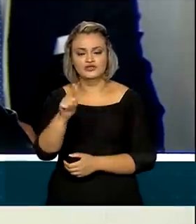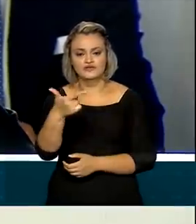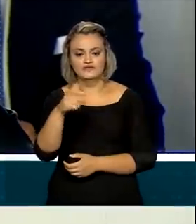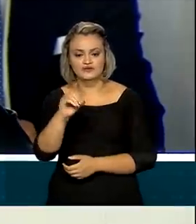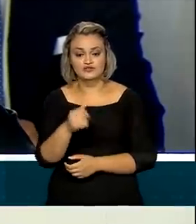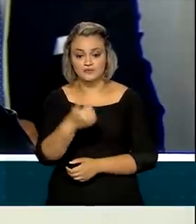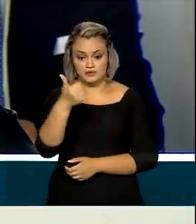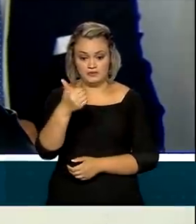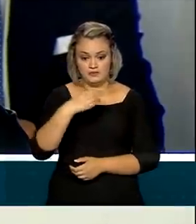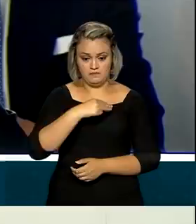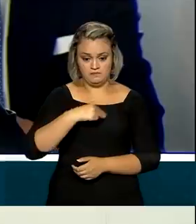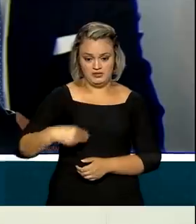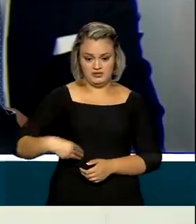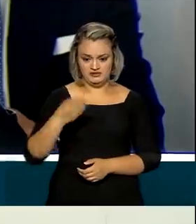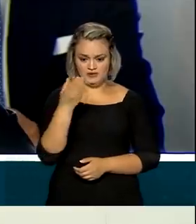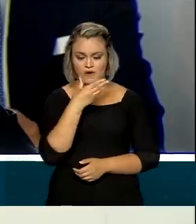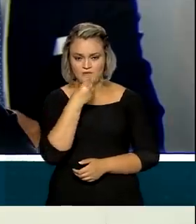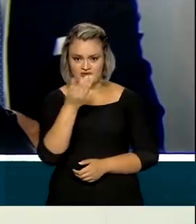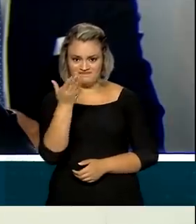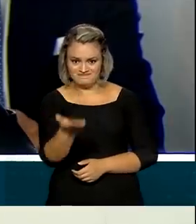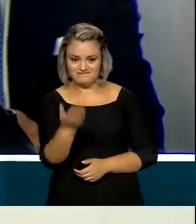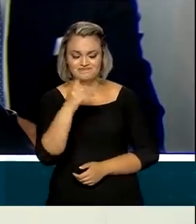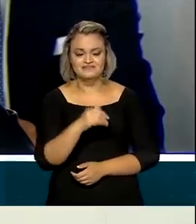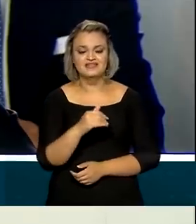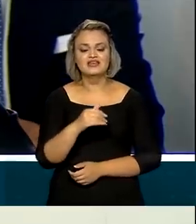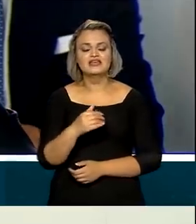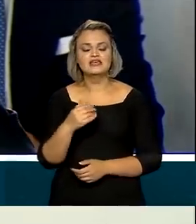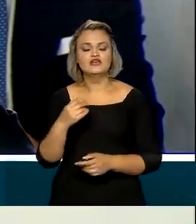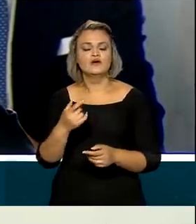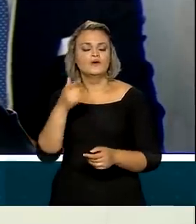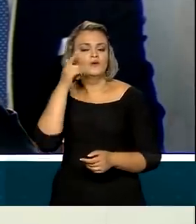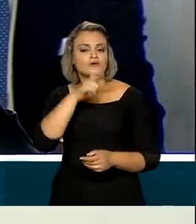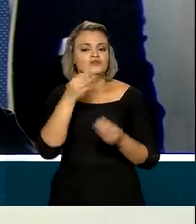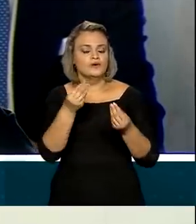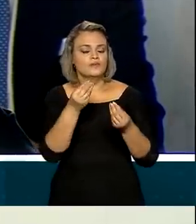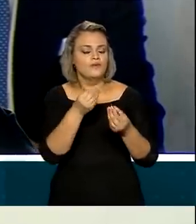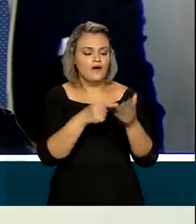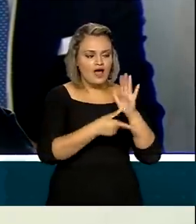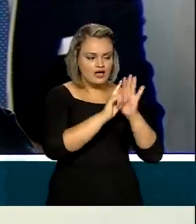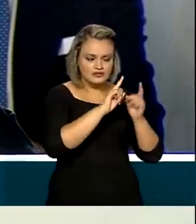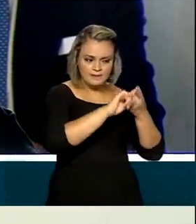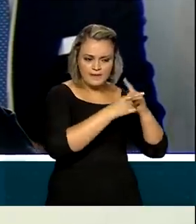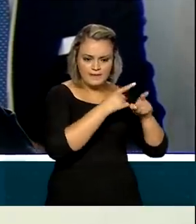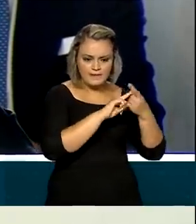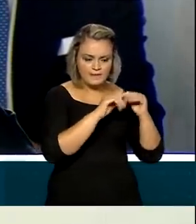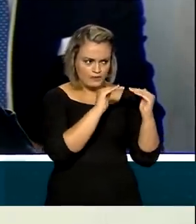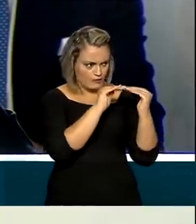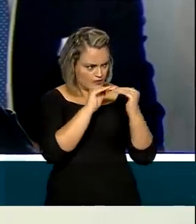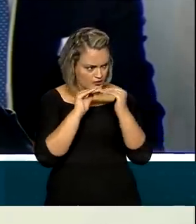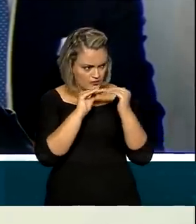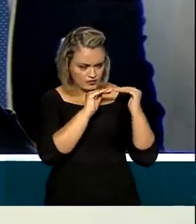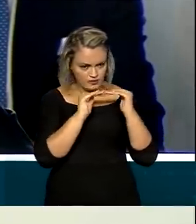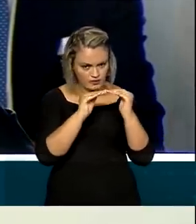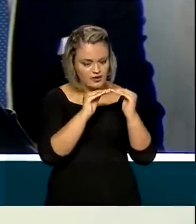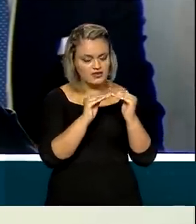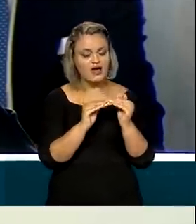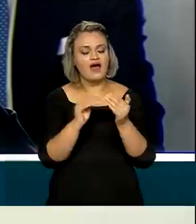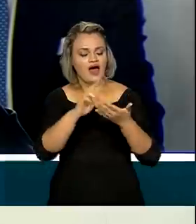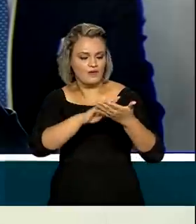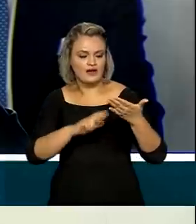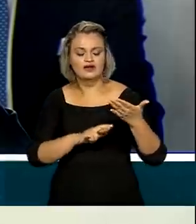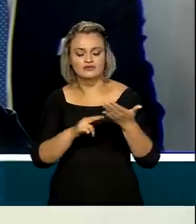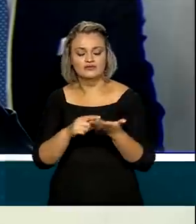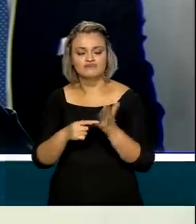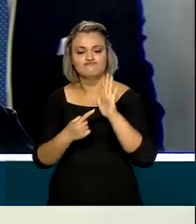primeiro-ministro italiano, Mario Draghi, foi fruto do consenso possível entre as partes. O documento pede